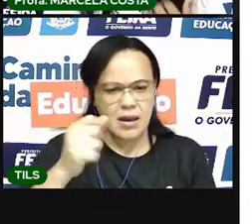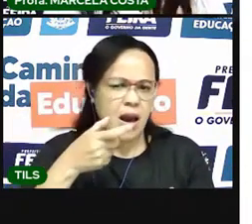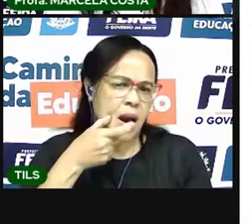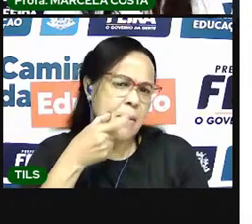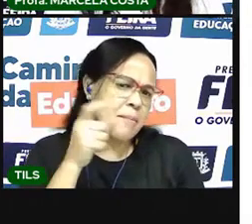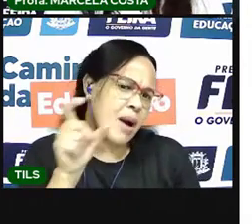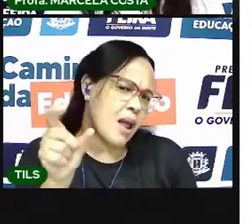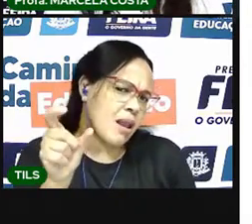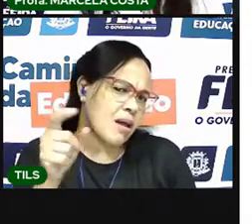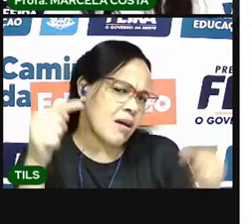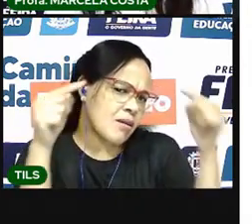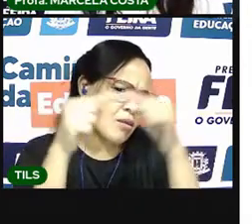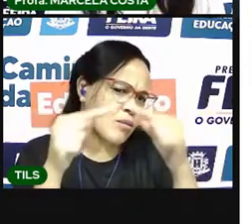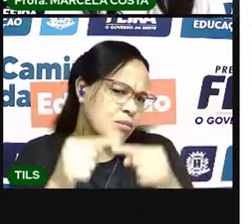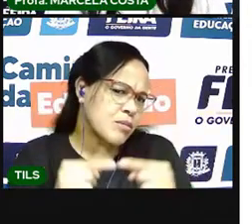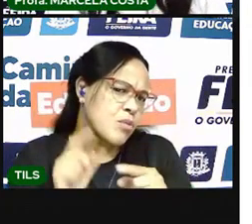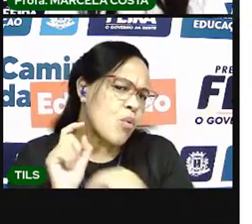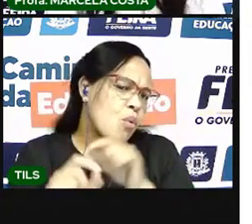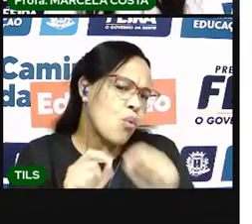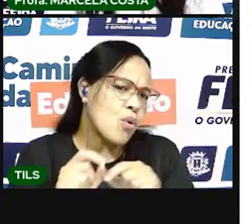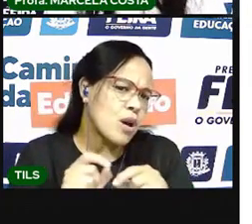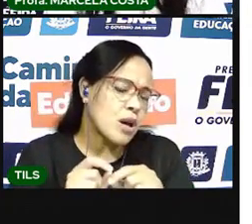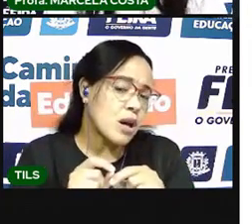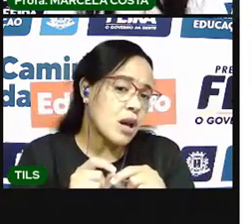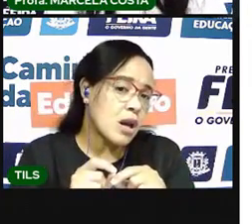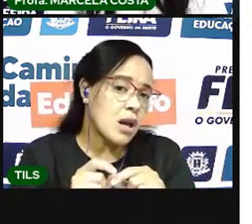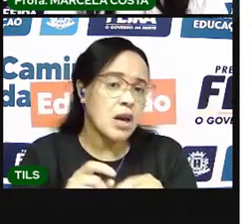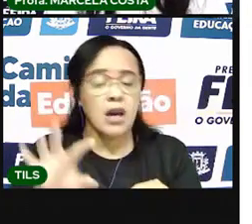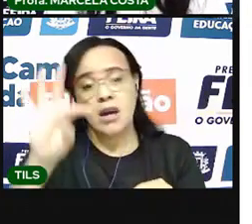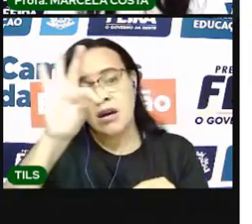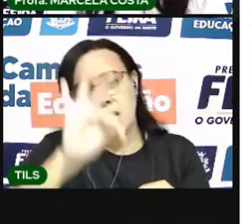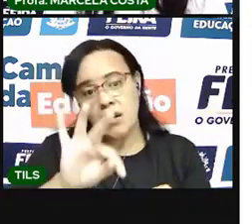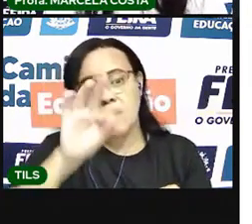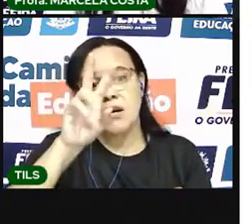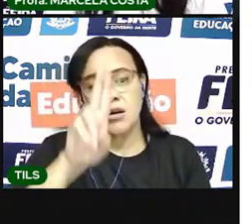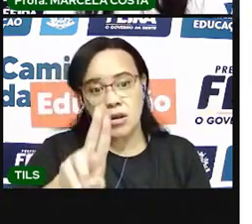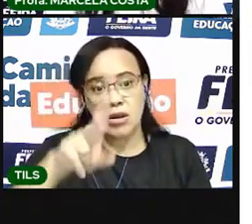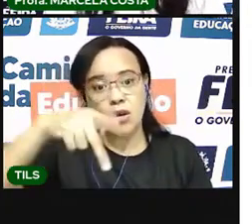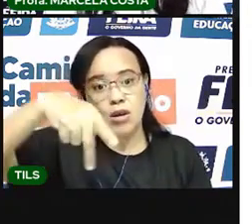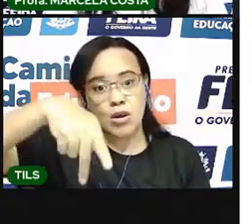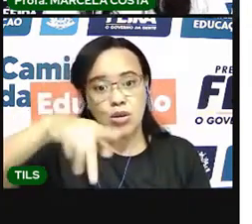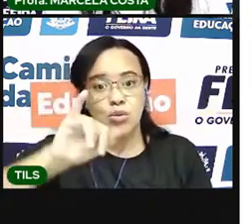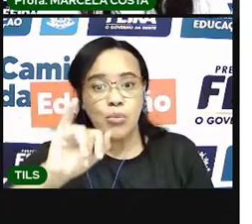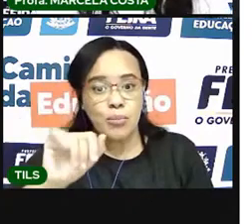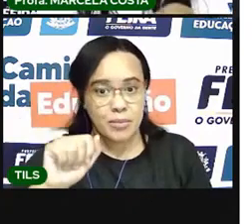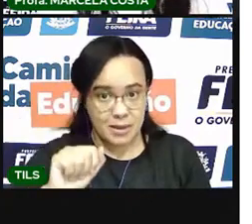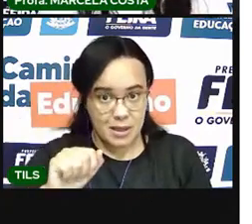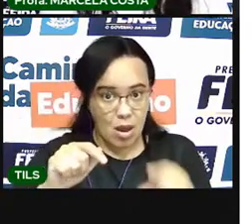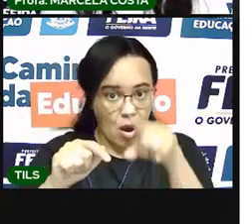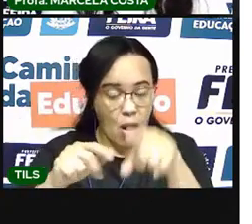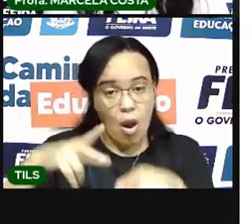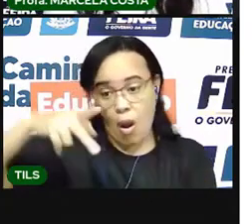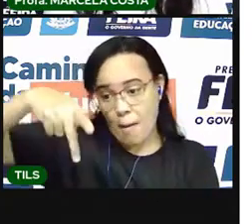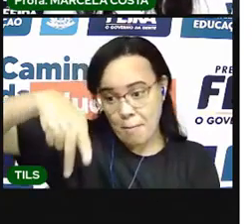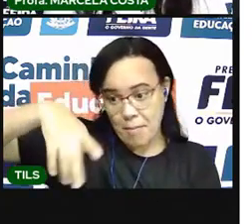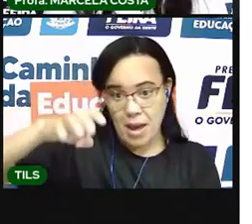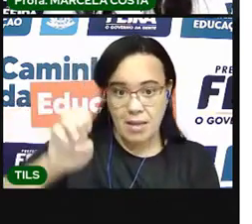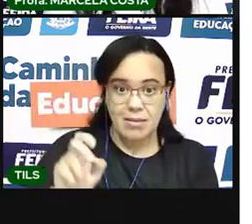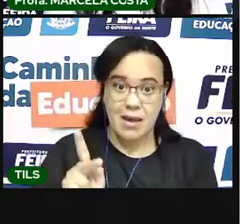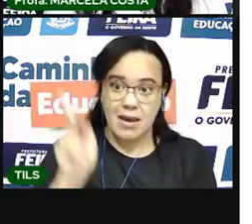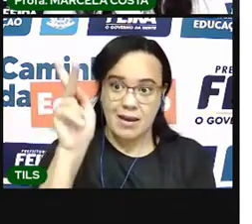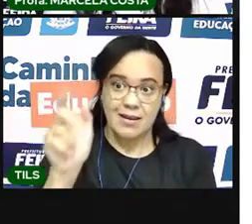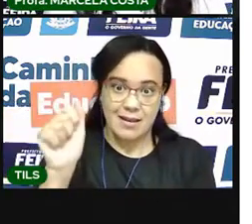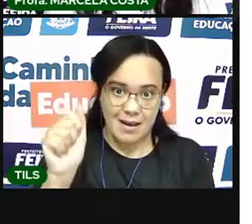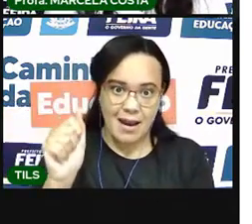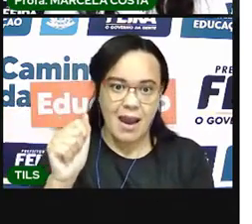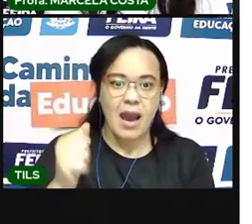do tupi. E significa peteca. Bater com a palma da mão.